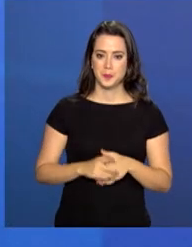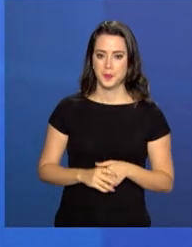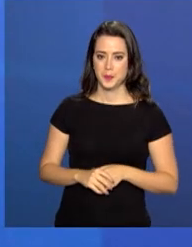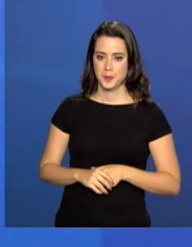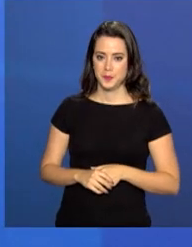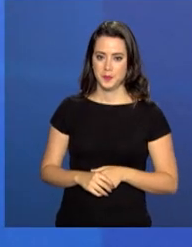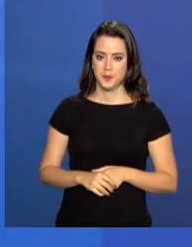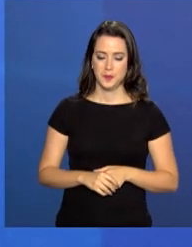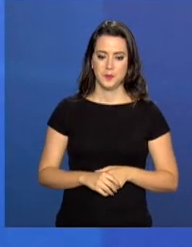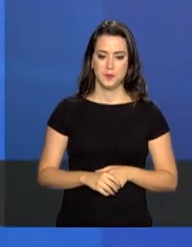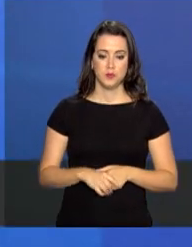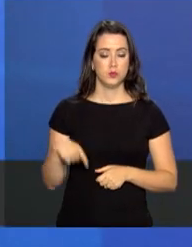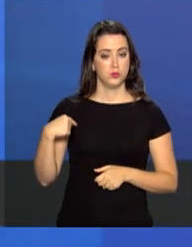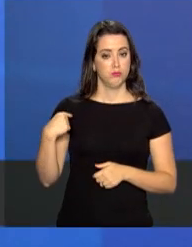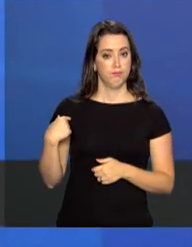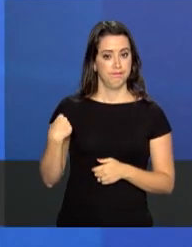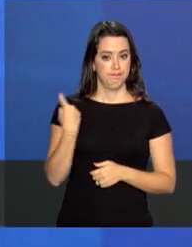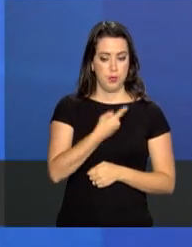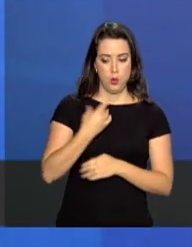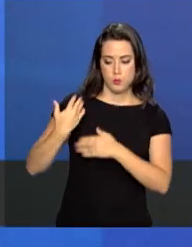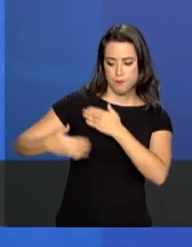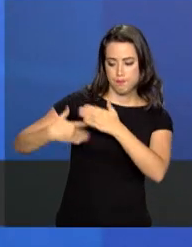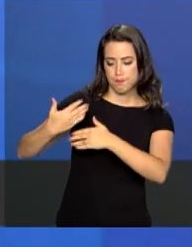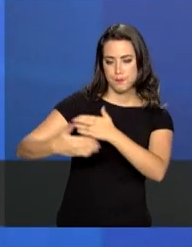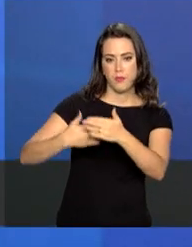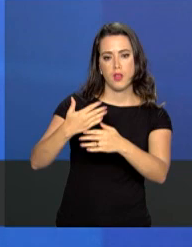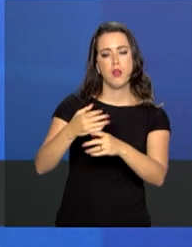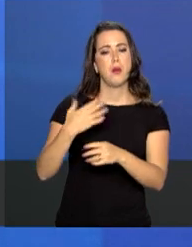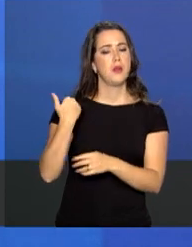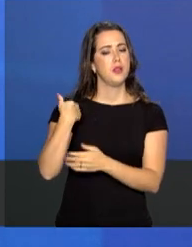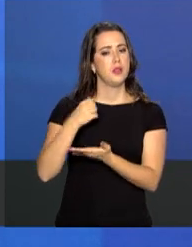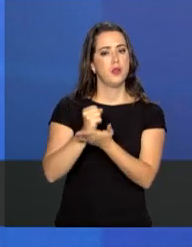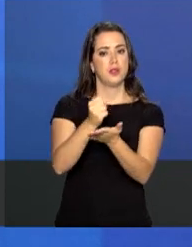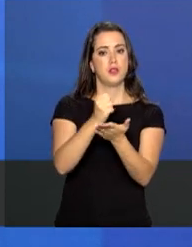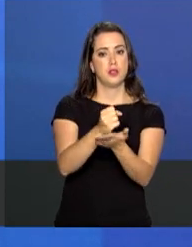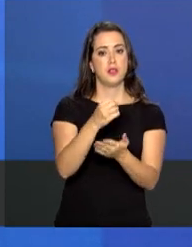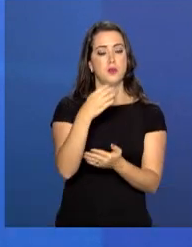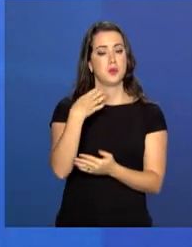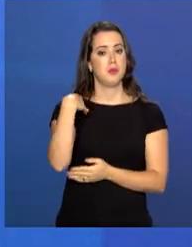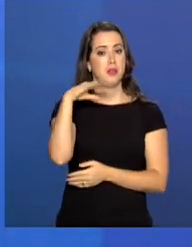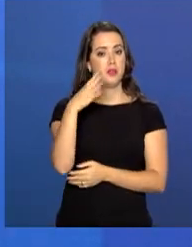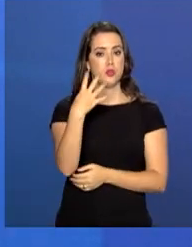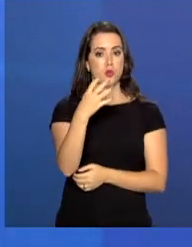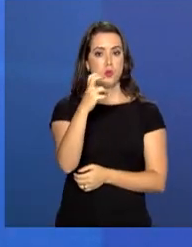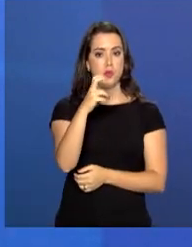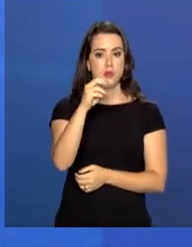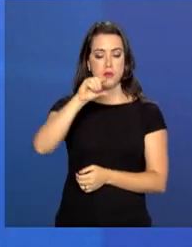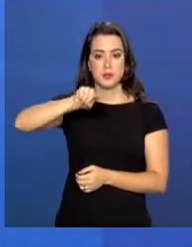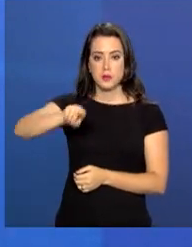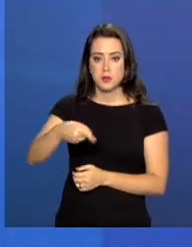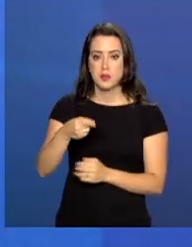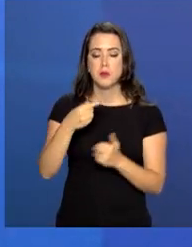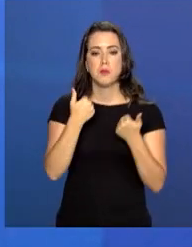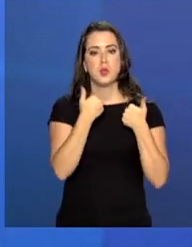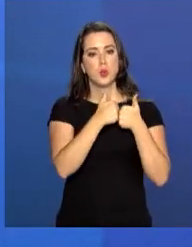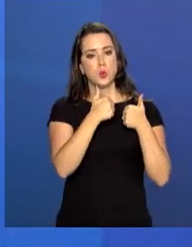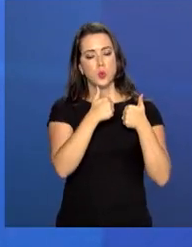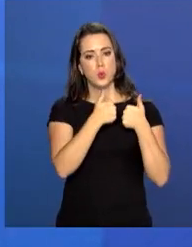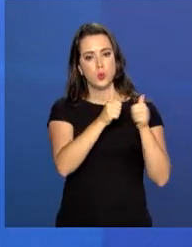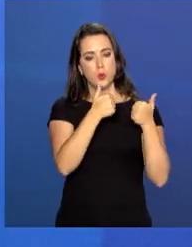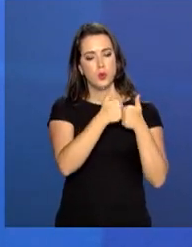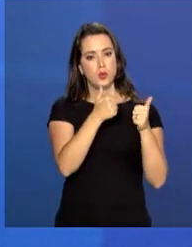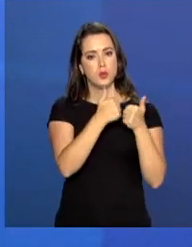desses anos entregamos mais de 450 mil ônibus, geramos 350